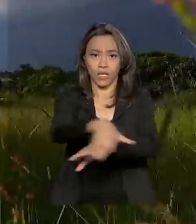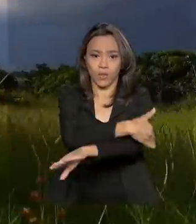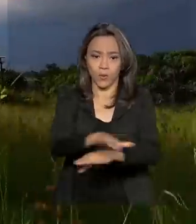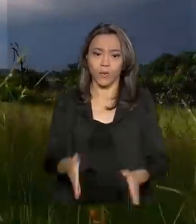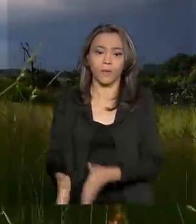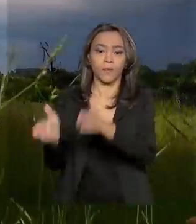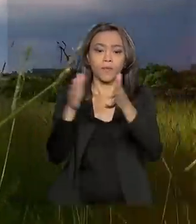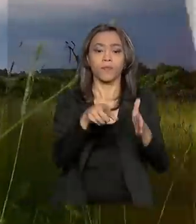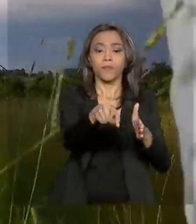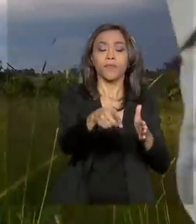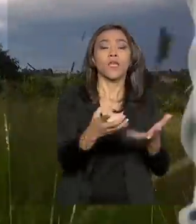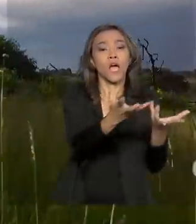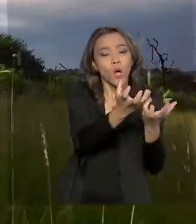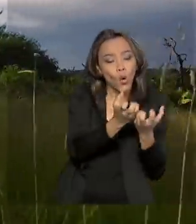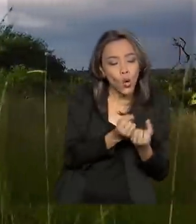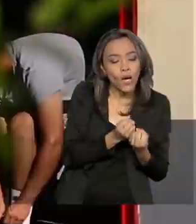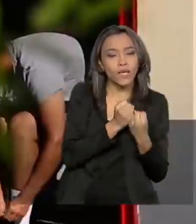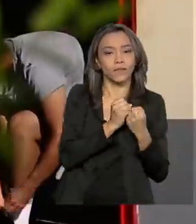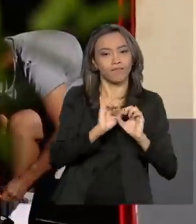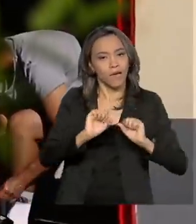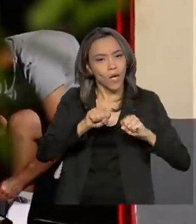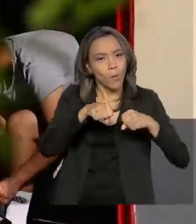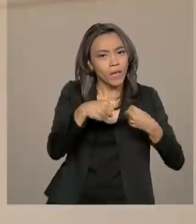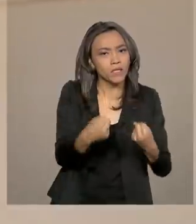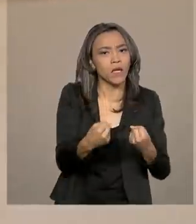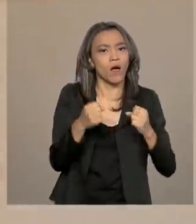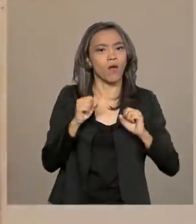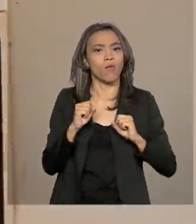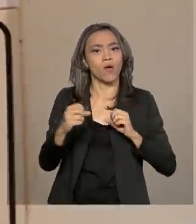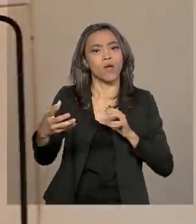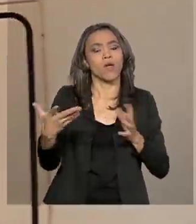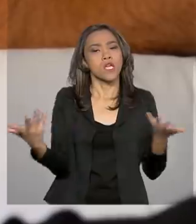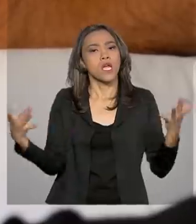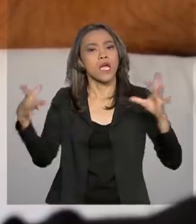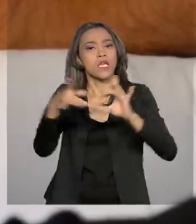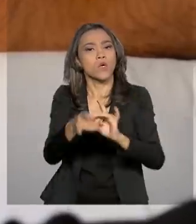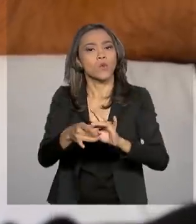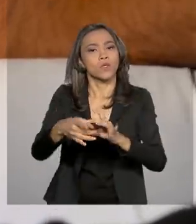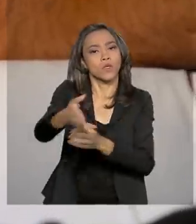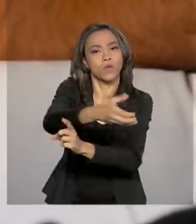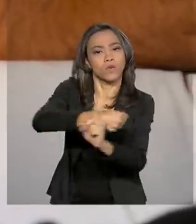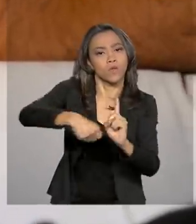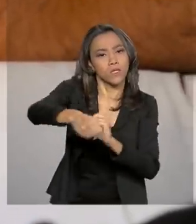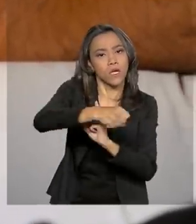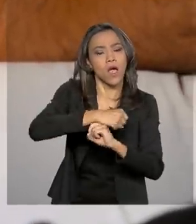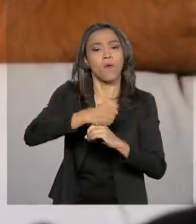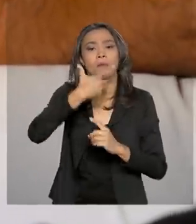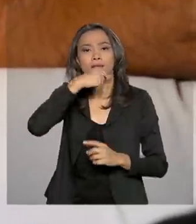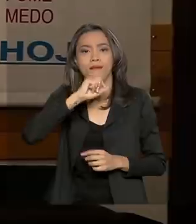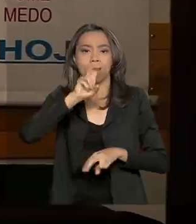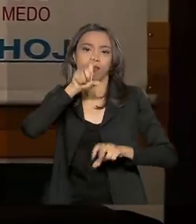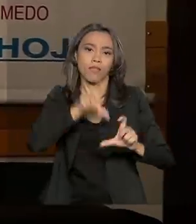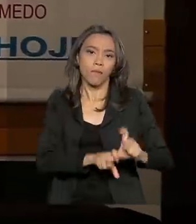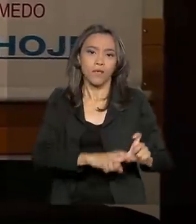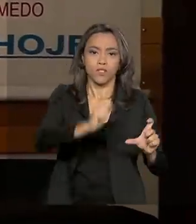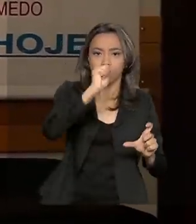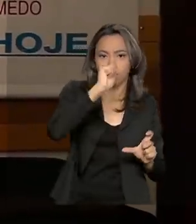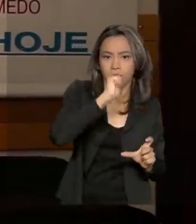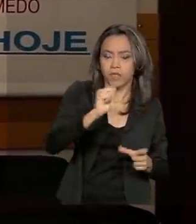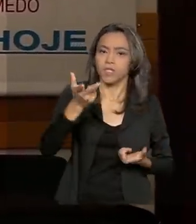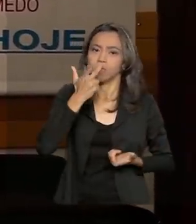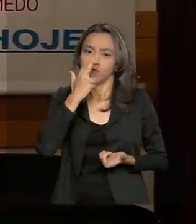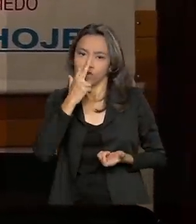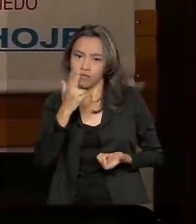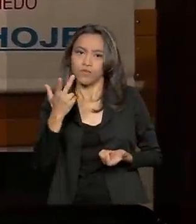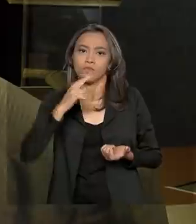para o acolhimento, a recuperação e a reinserção social dos dependentes de álcool e drogas. A adesão do paciente se dá de